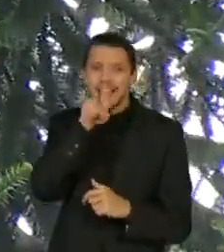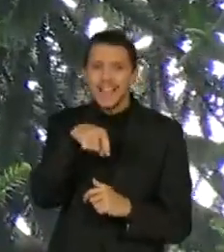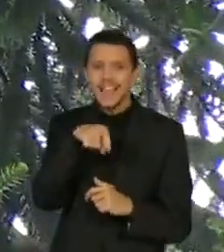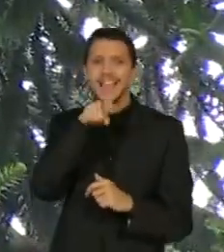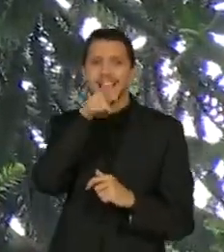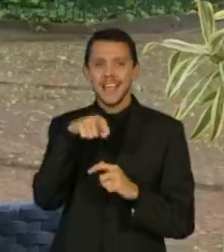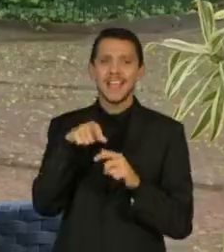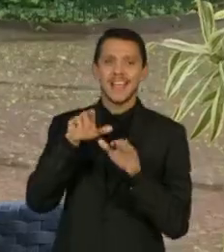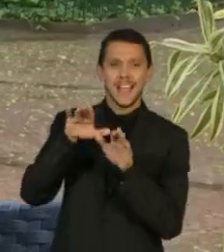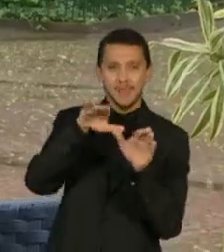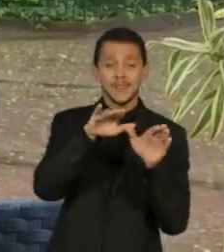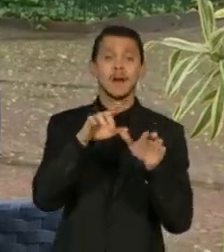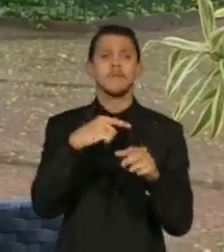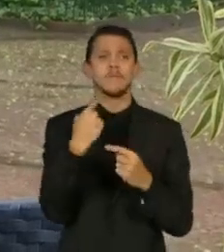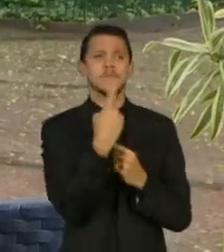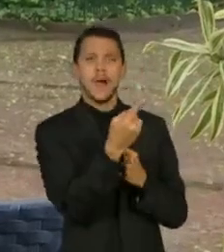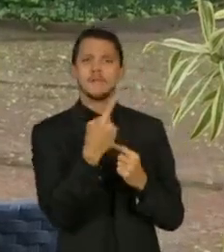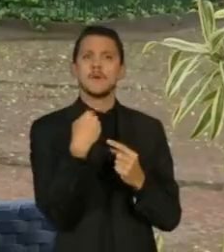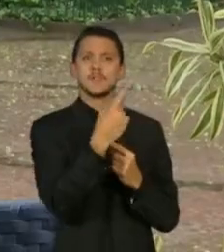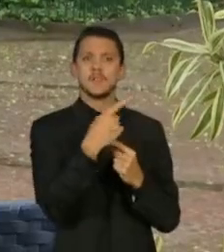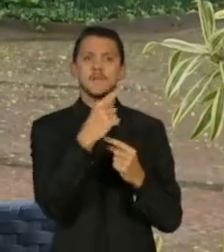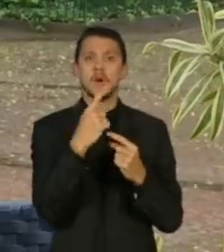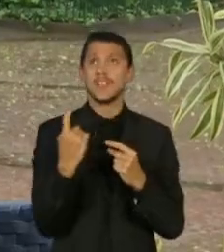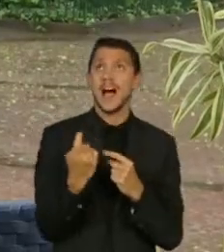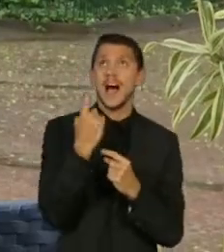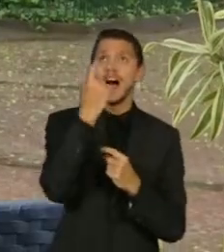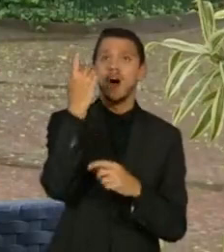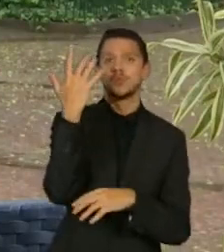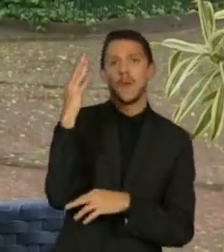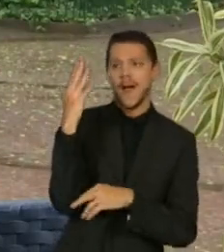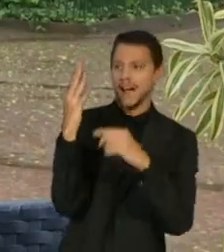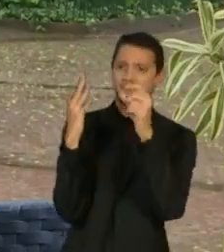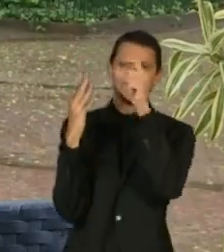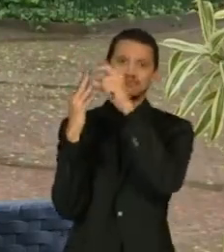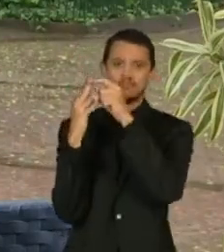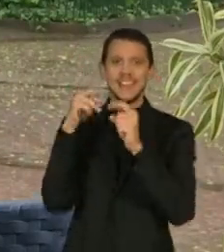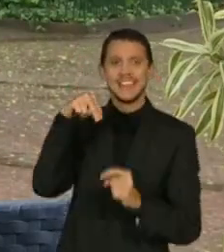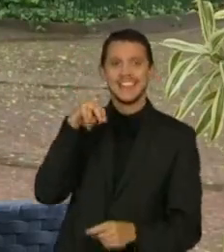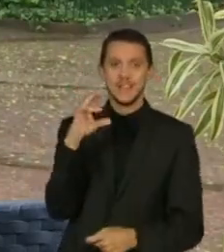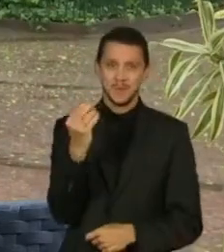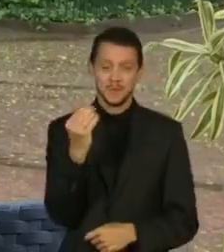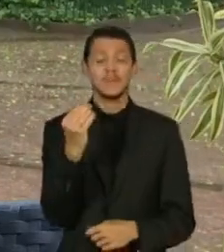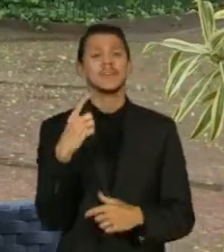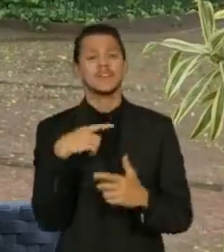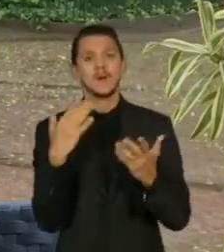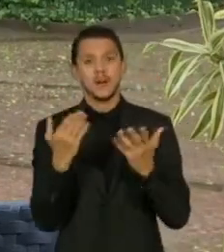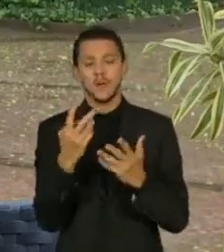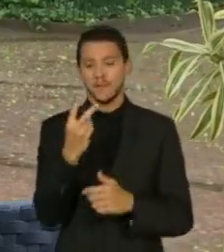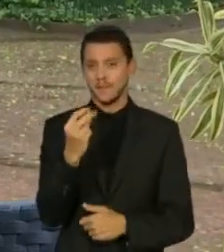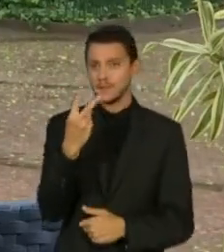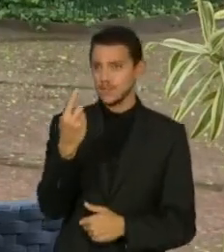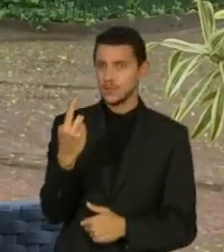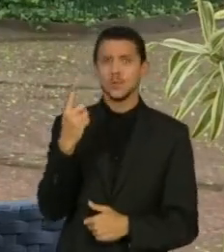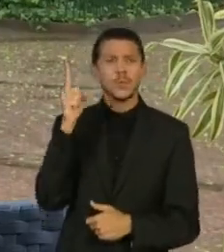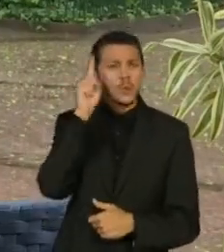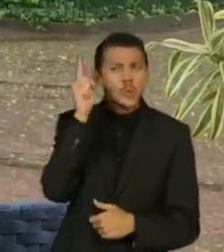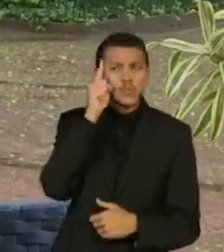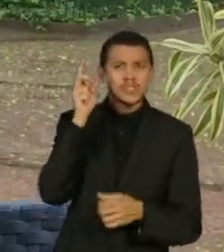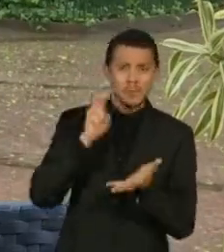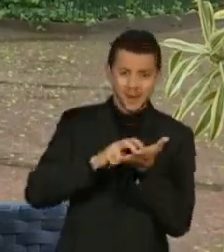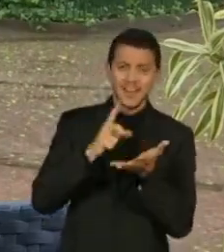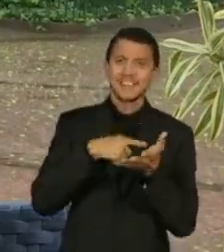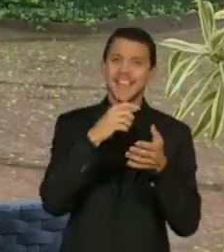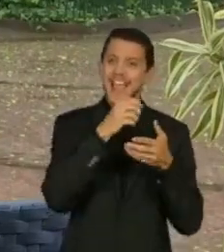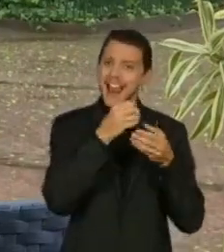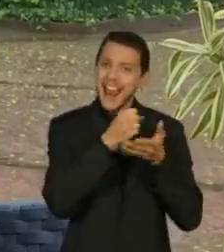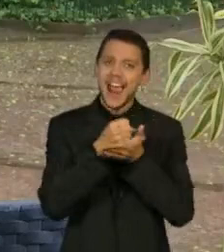de uma árvore. Agora em 2021, em agosto, eles começaram a frequentar o clube diariamente pela manhã, trazendo galhos,